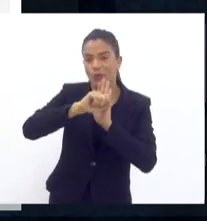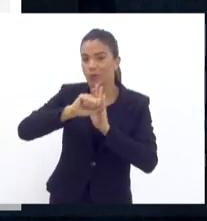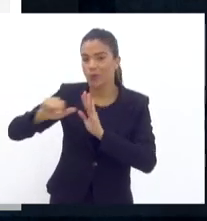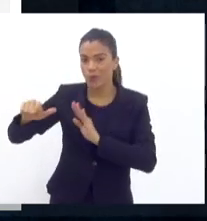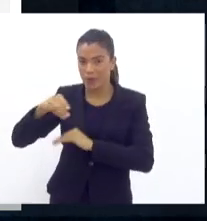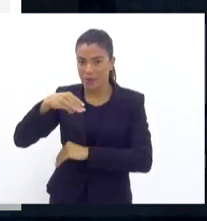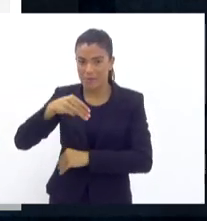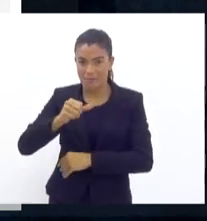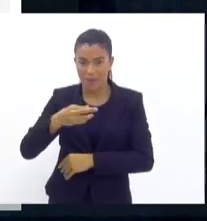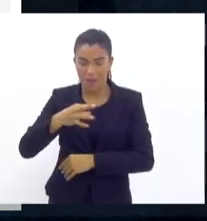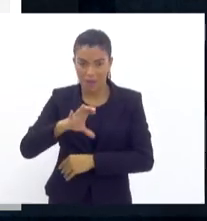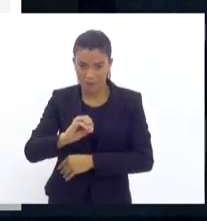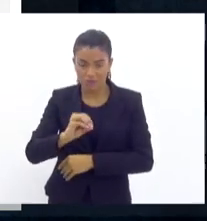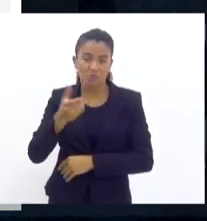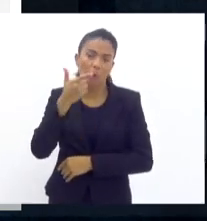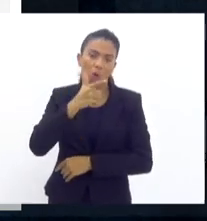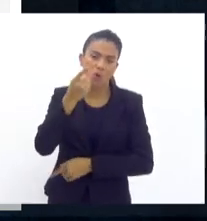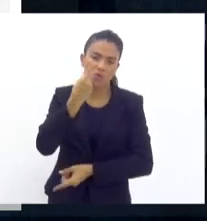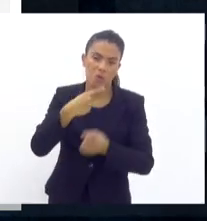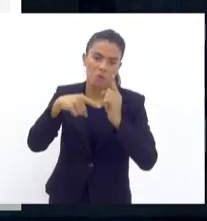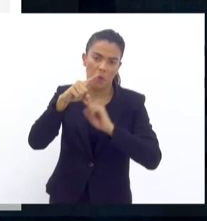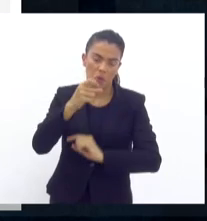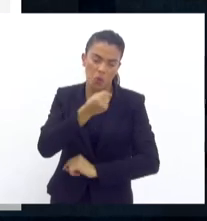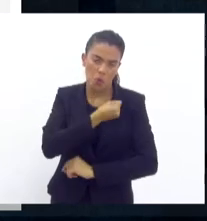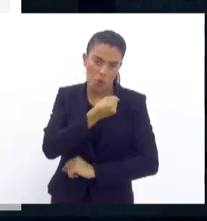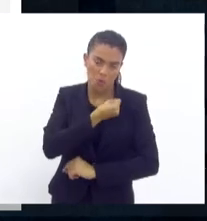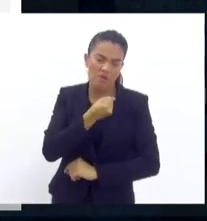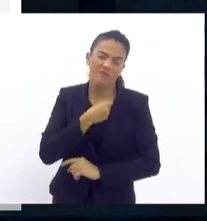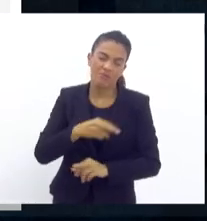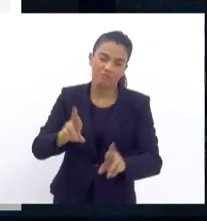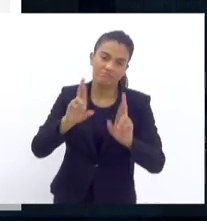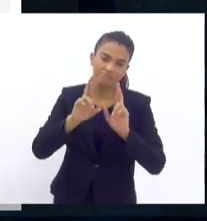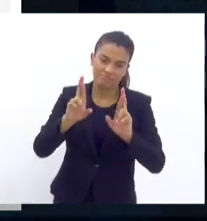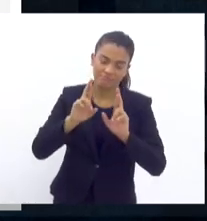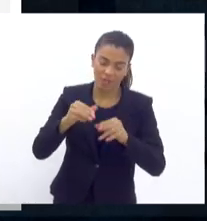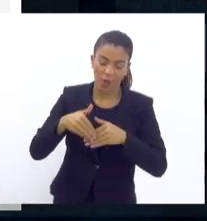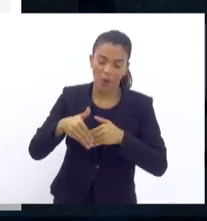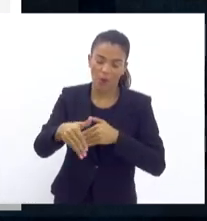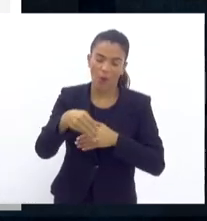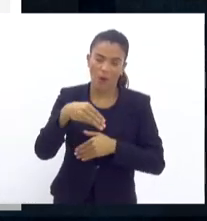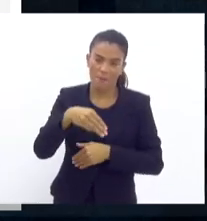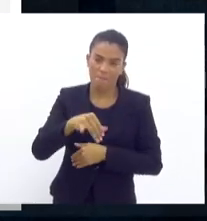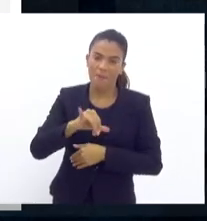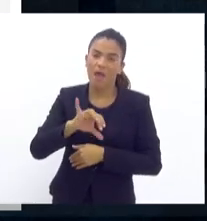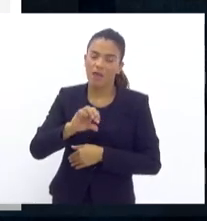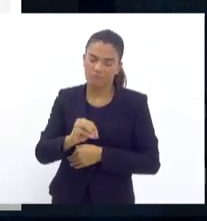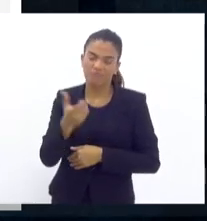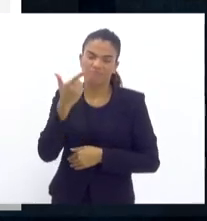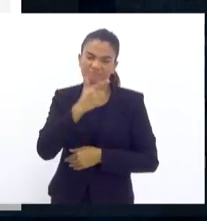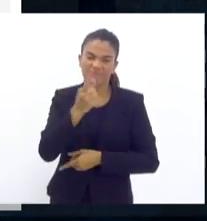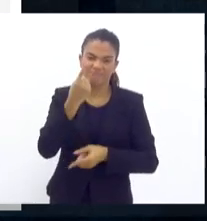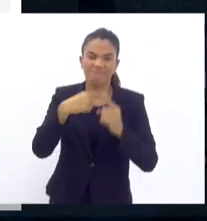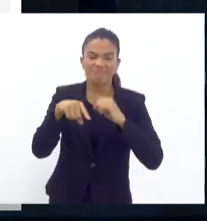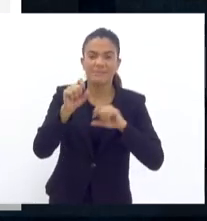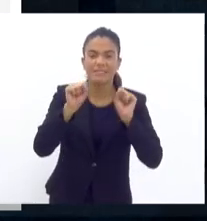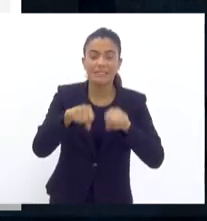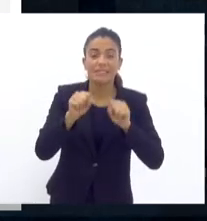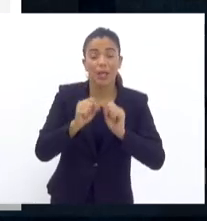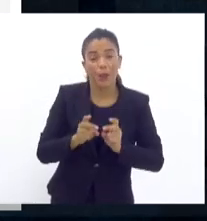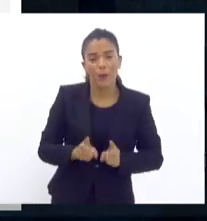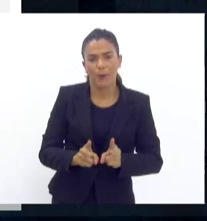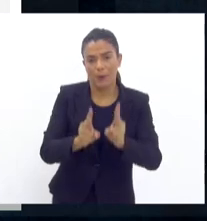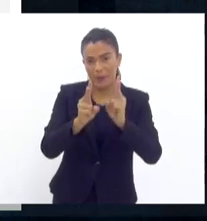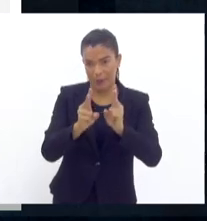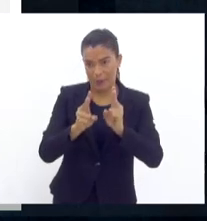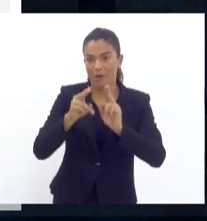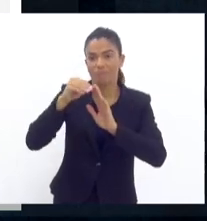Ainda não voltamos aos números de fevereiro, mas voltaremos agora em maio, se Deus quiser. E a nossa intenção é manter o gráfico